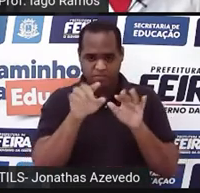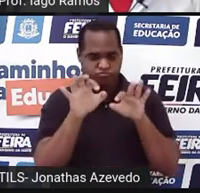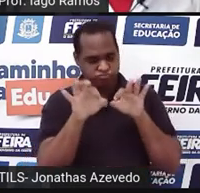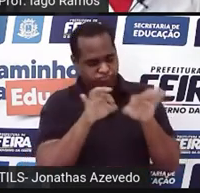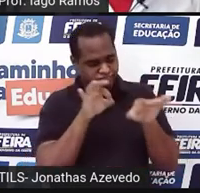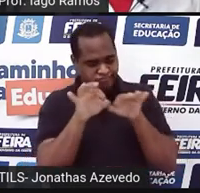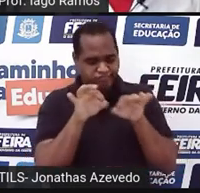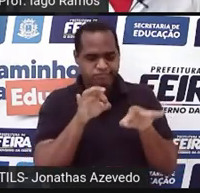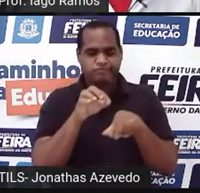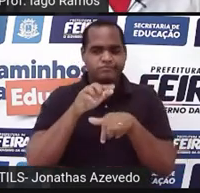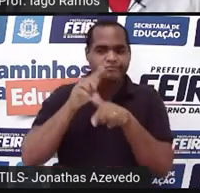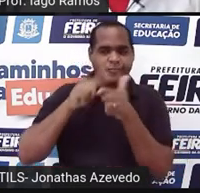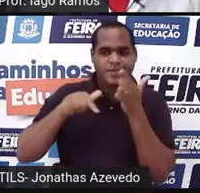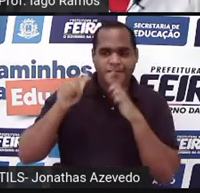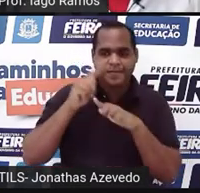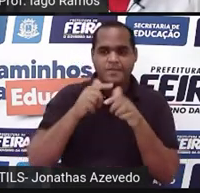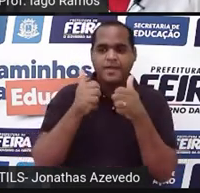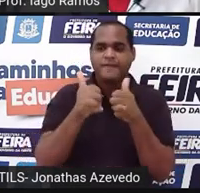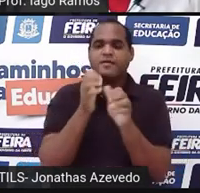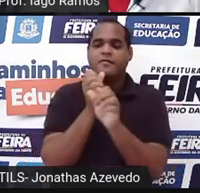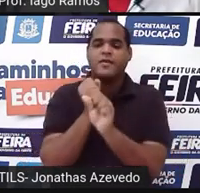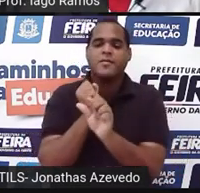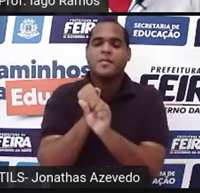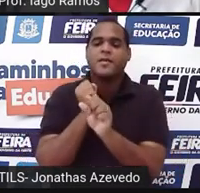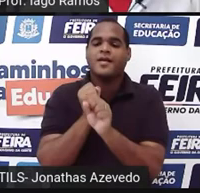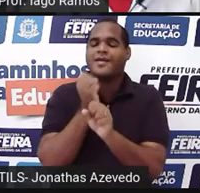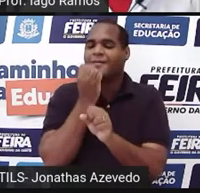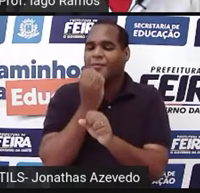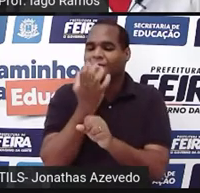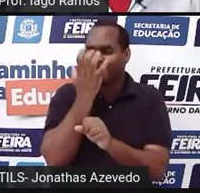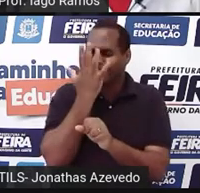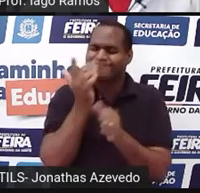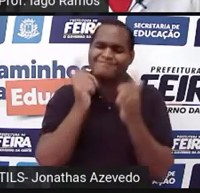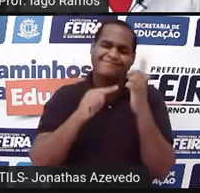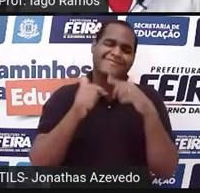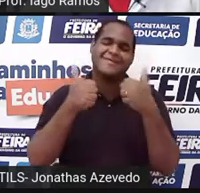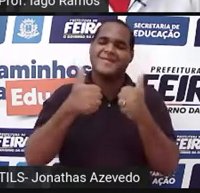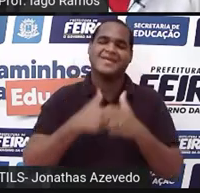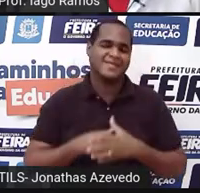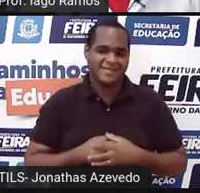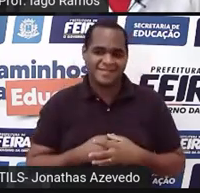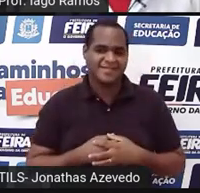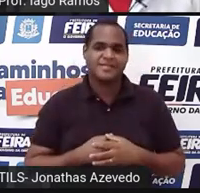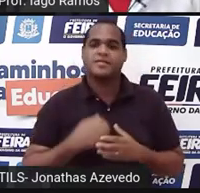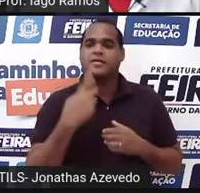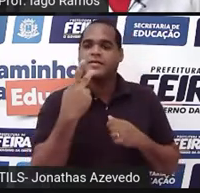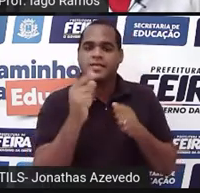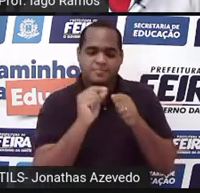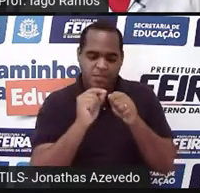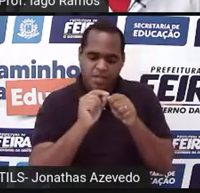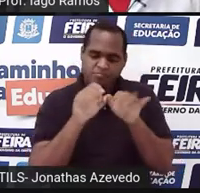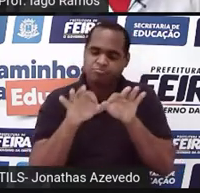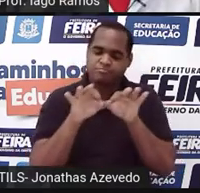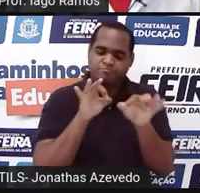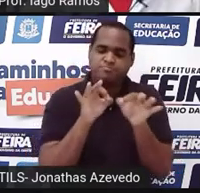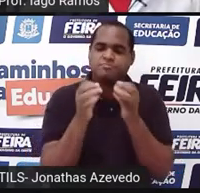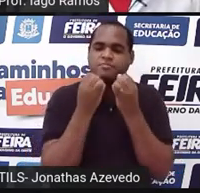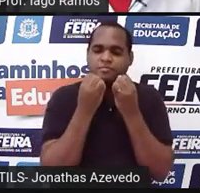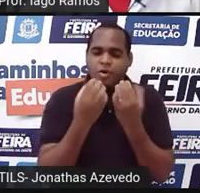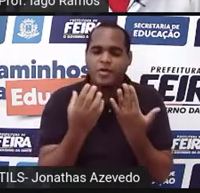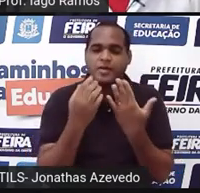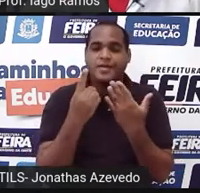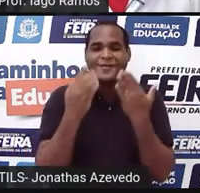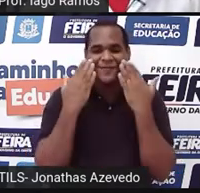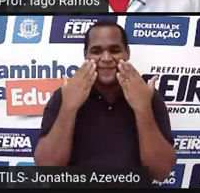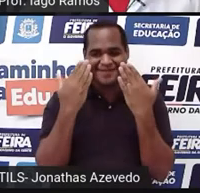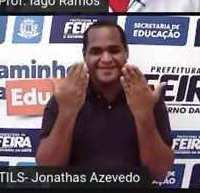vai ser necessário fazer algum cálculo. E aí, é nesse fazer cálculo, tá bom? Que a gente vai